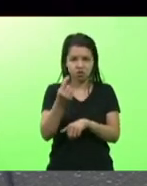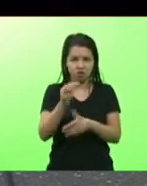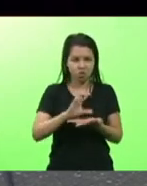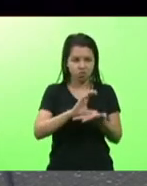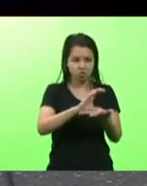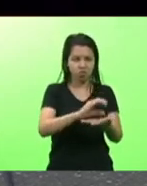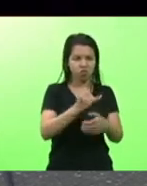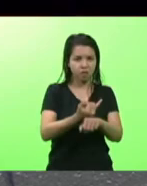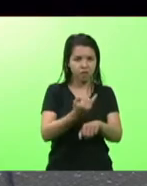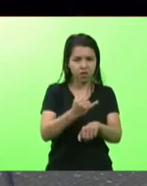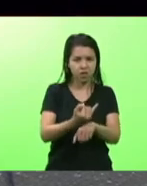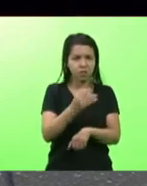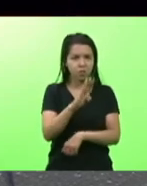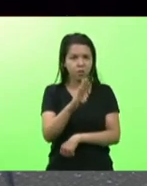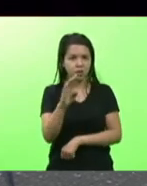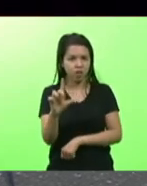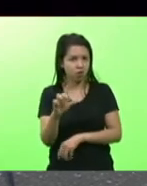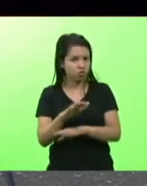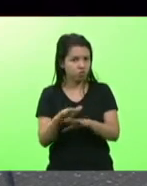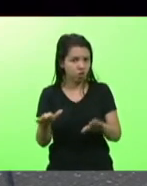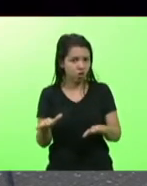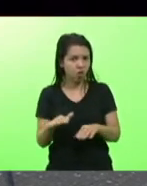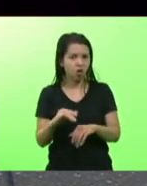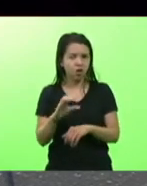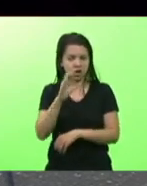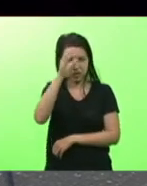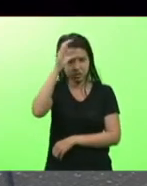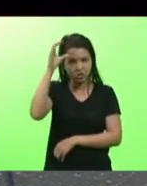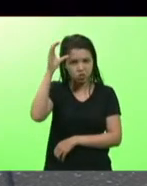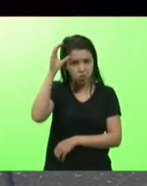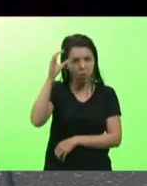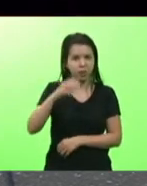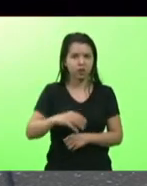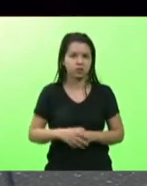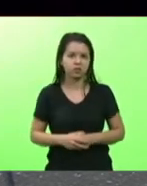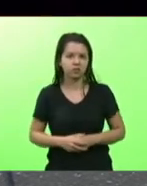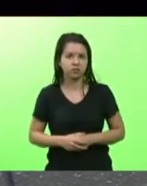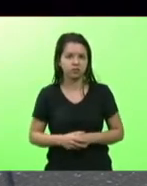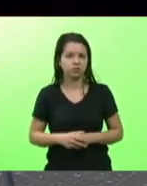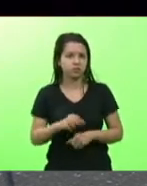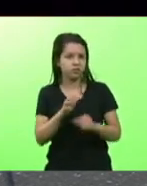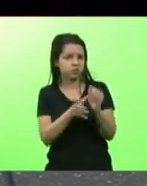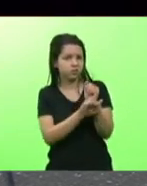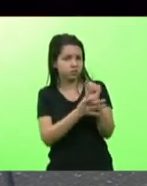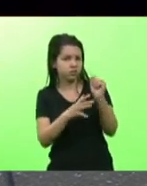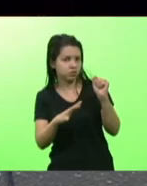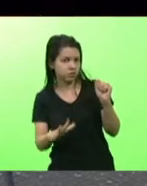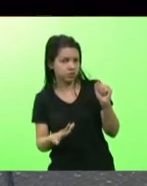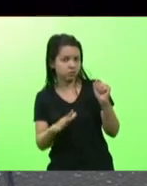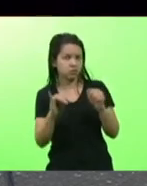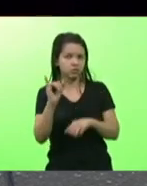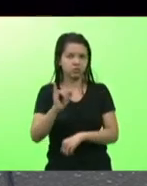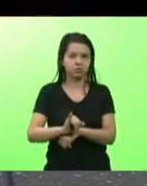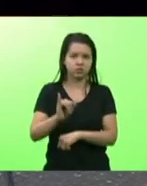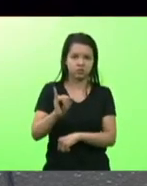para Blumenau para Criciúma para São José para Itajaí